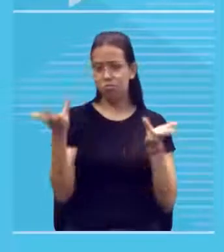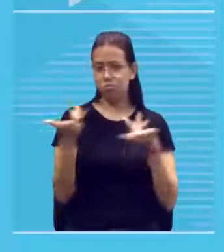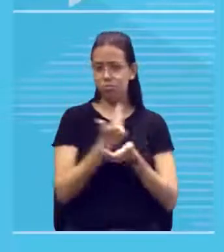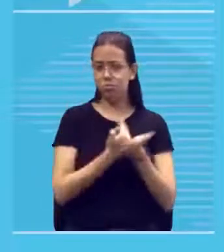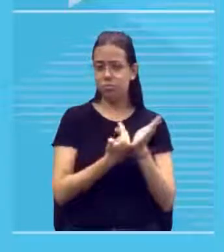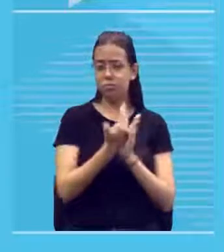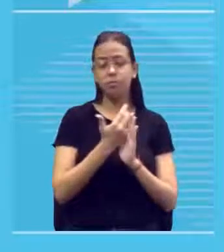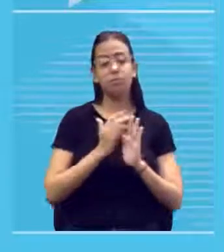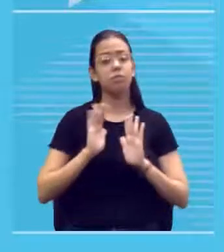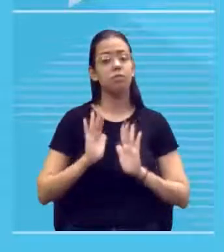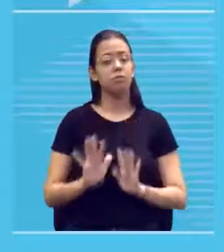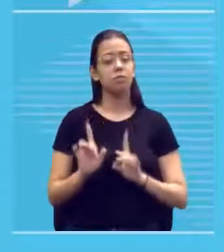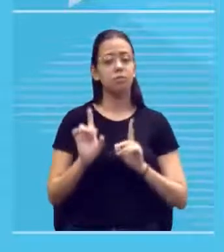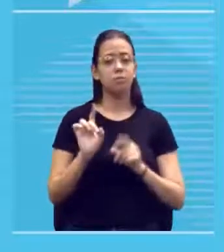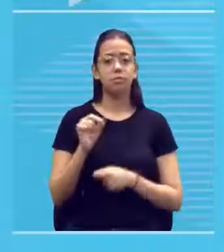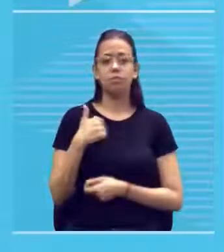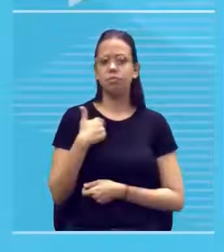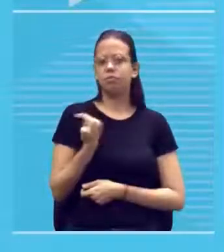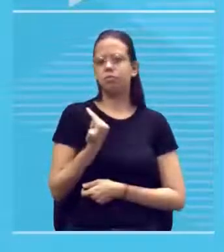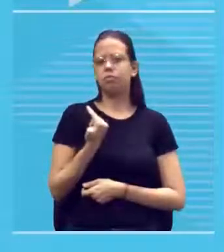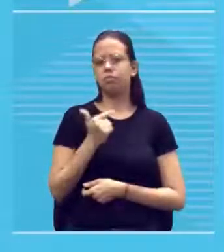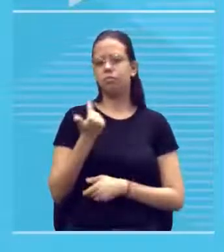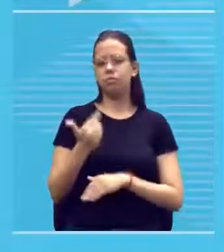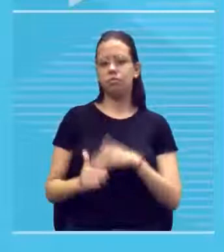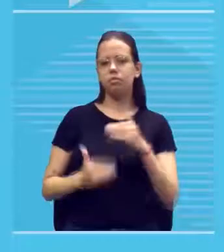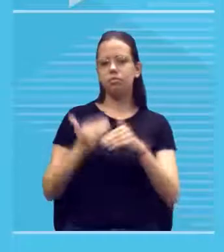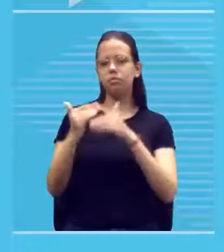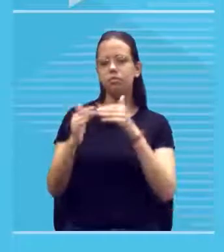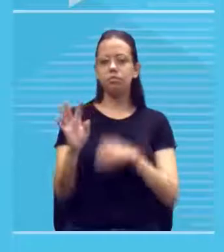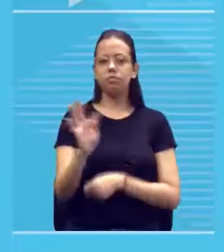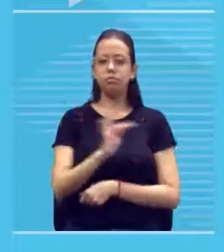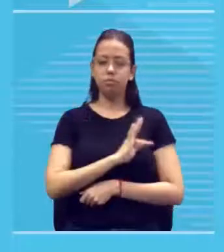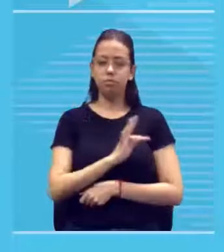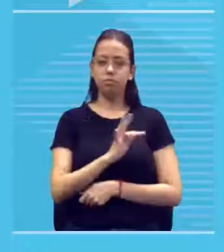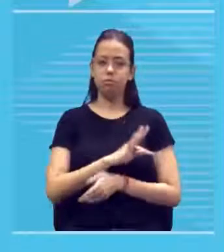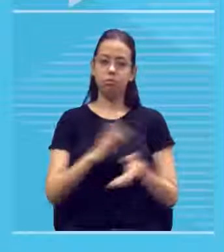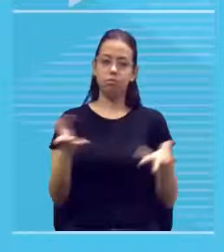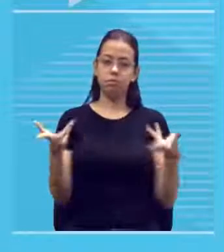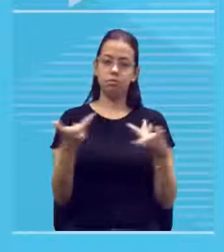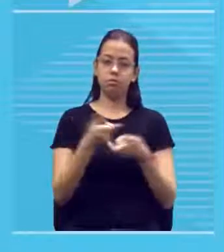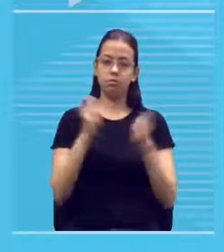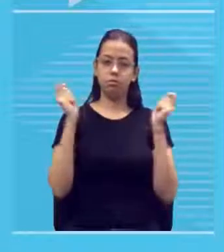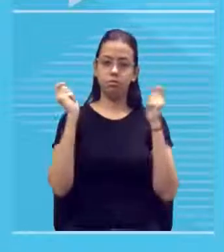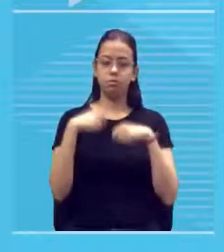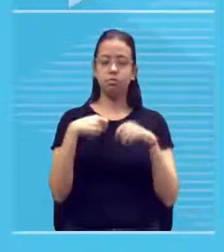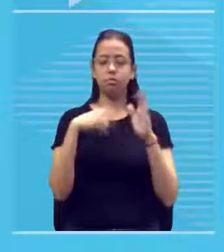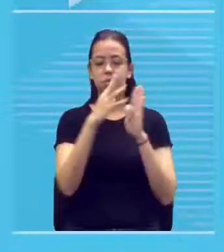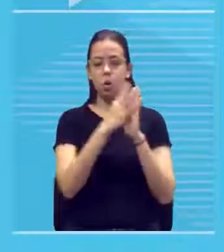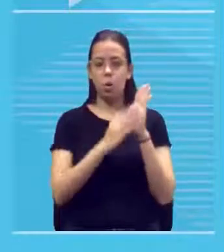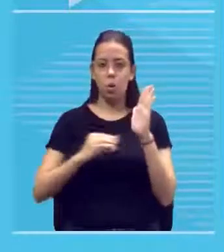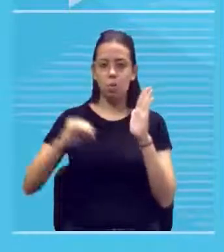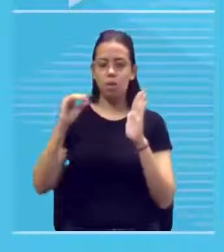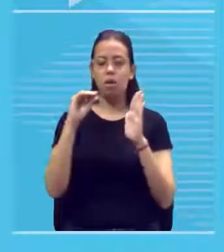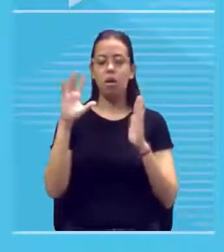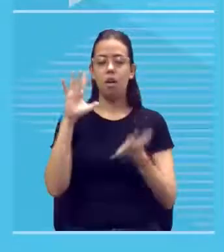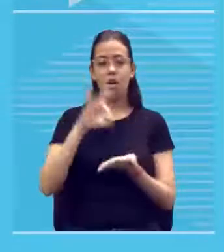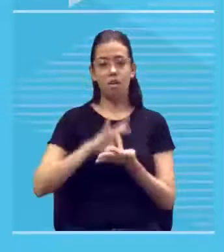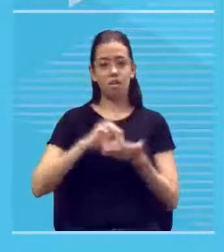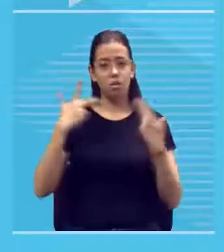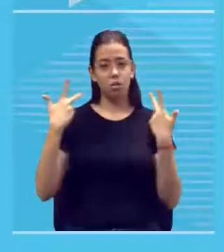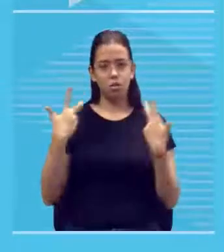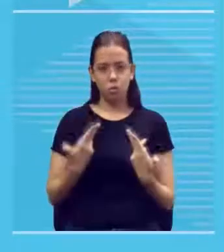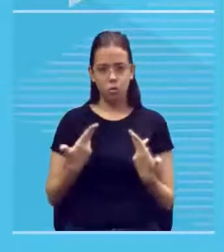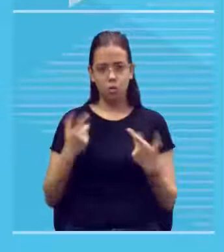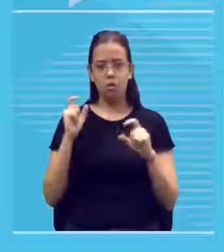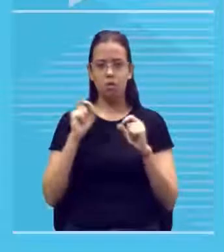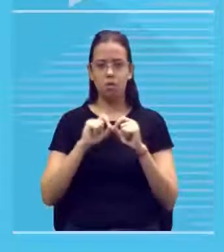tenho é uma evolução técnica aprimorada para imitar a realidade tal qual ela é e